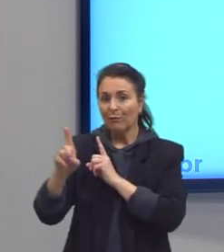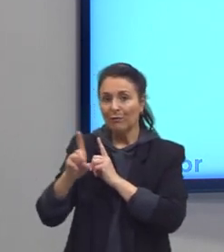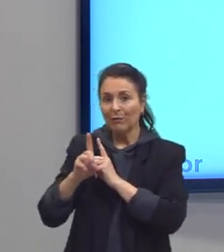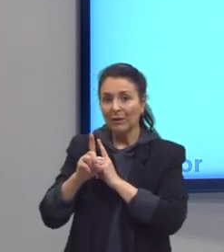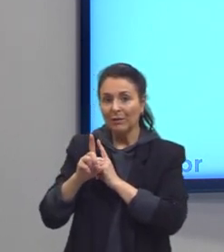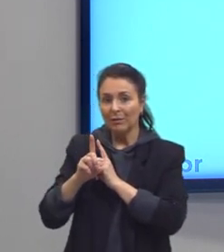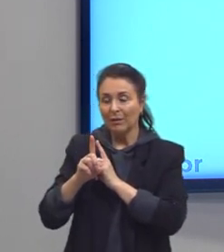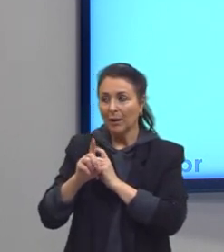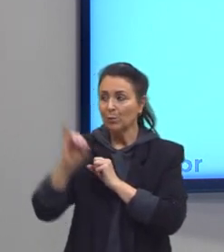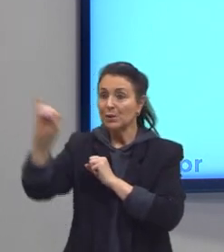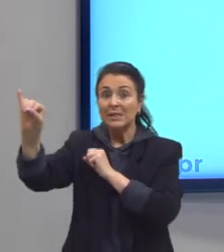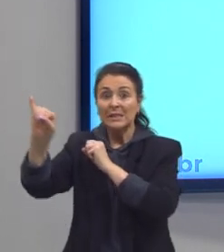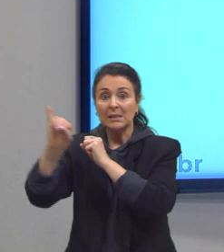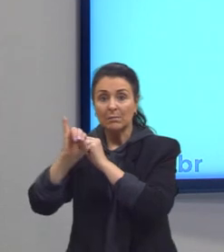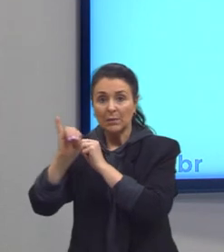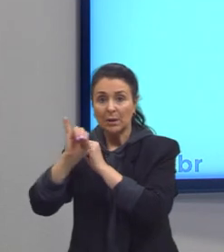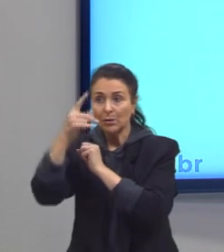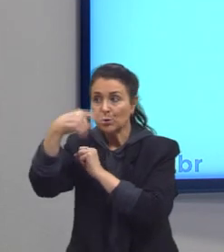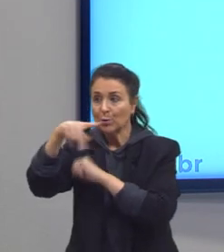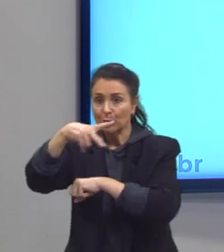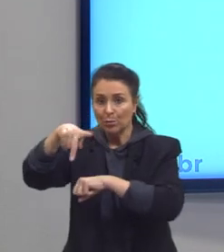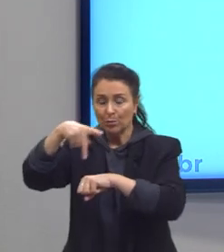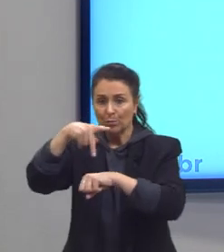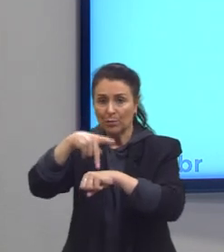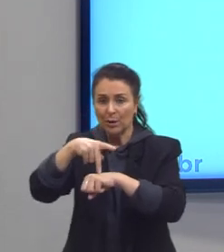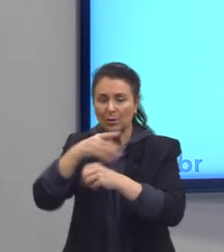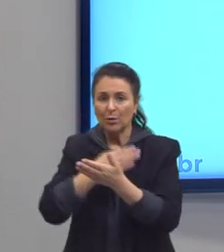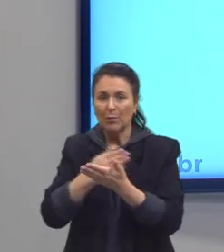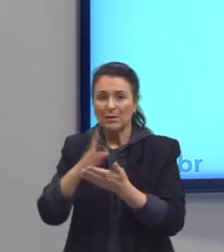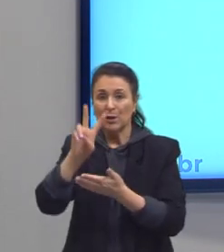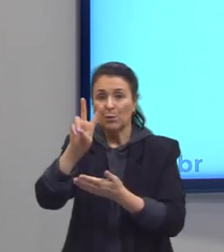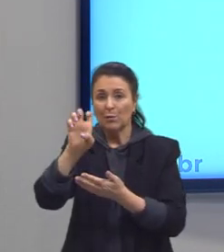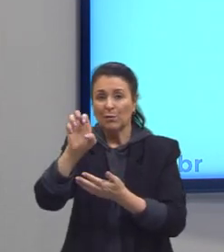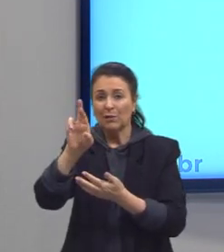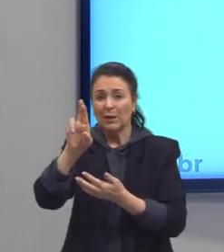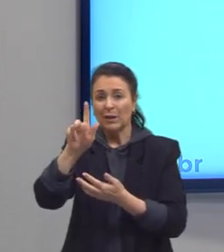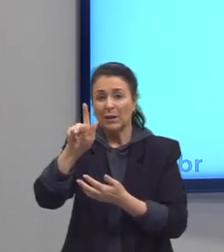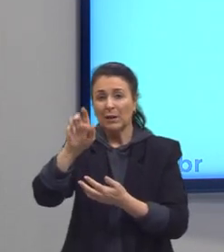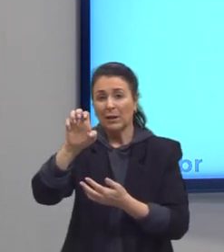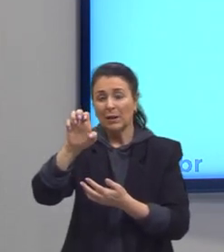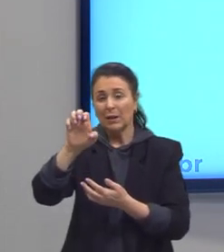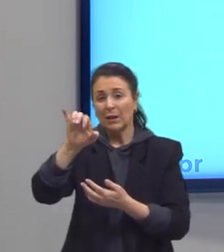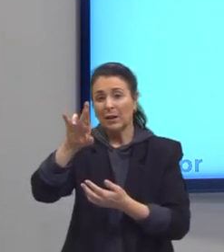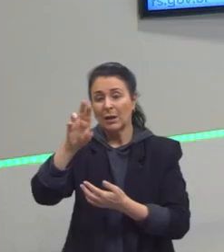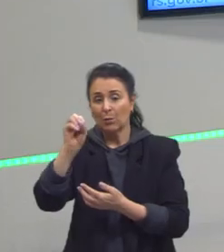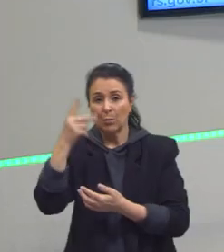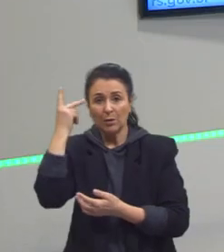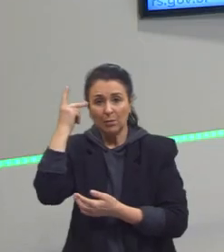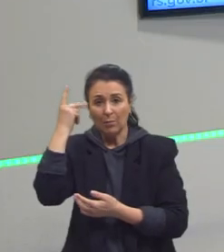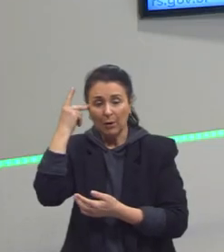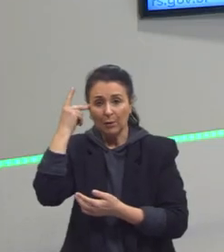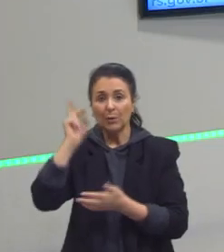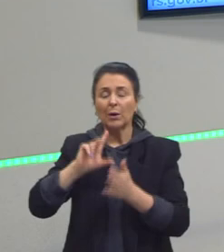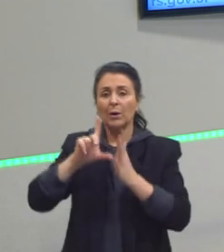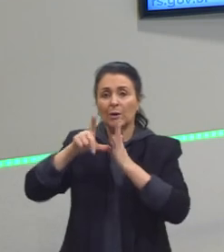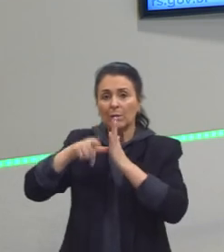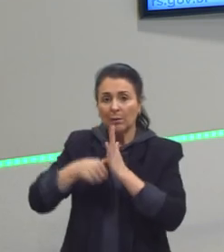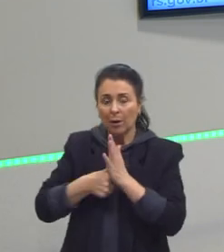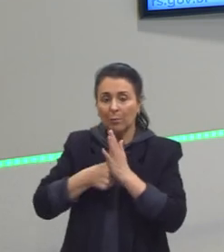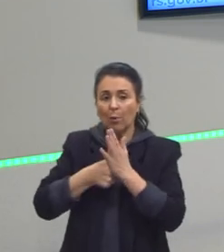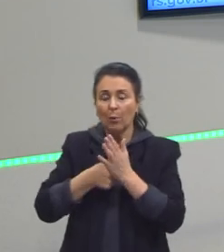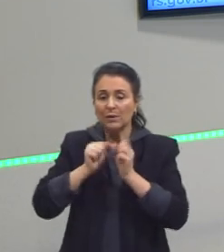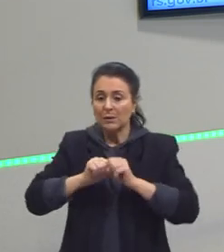cá é um outro processo. Começa lá com o senador Vergueiro, em São Paulo, fazendas de café, e depois se amplia para todo o oeste